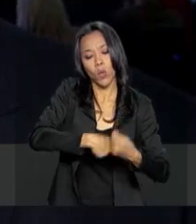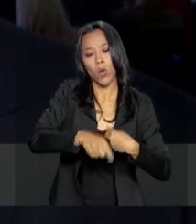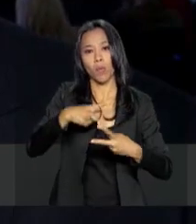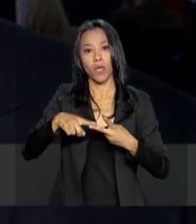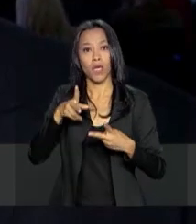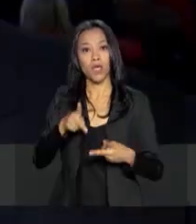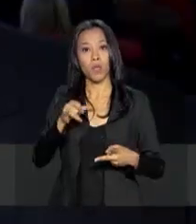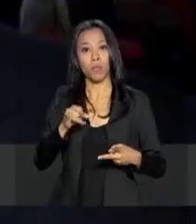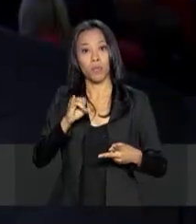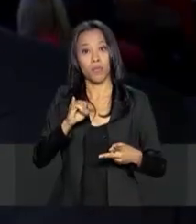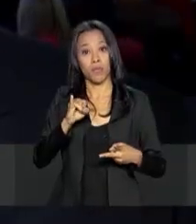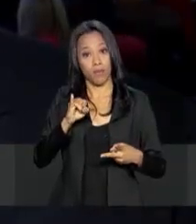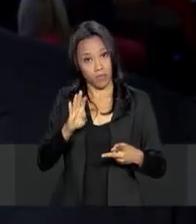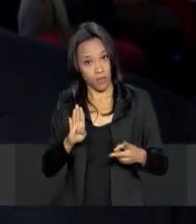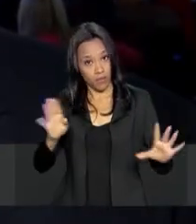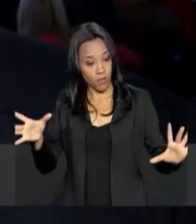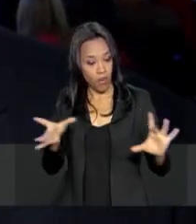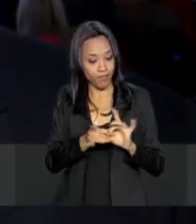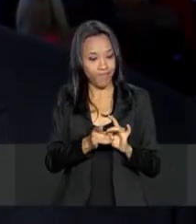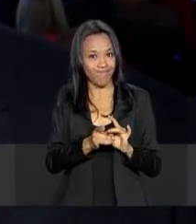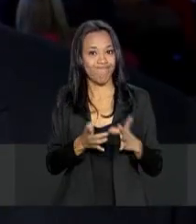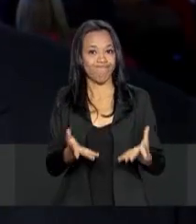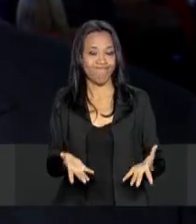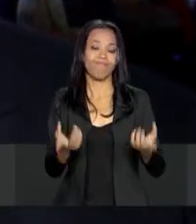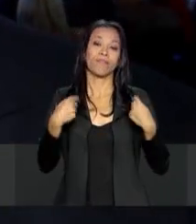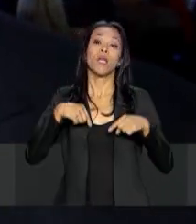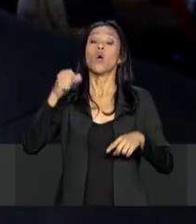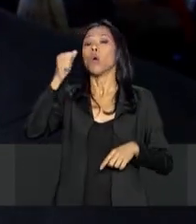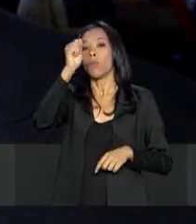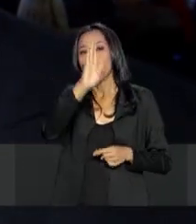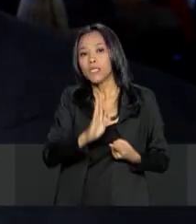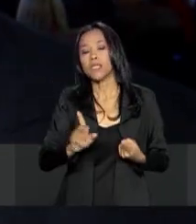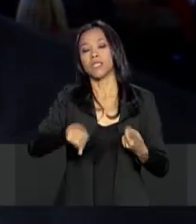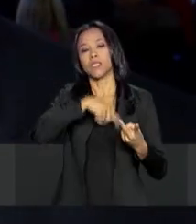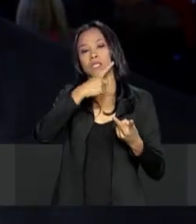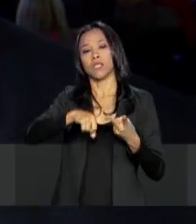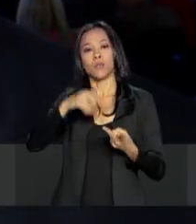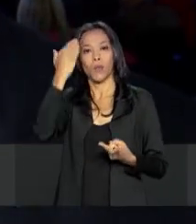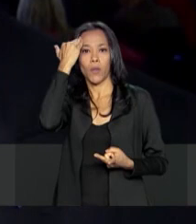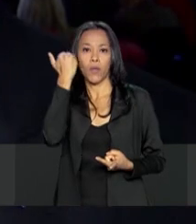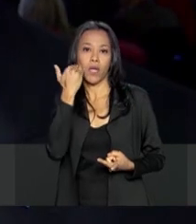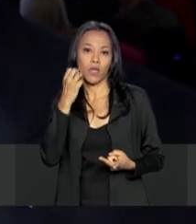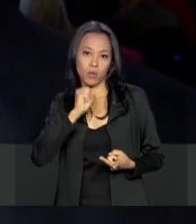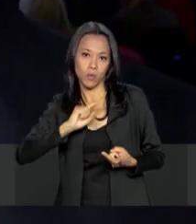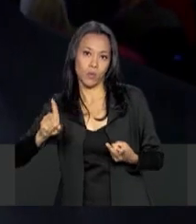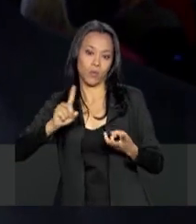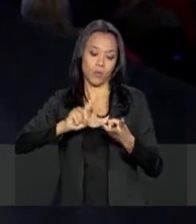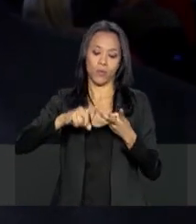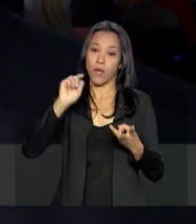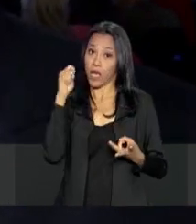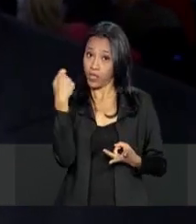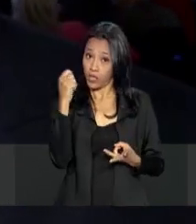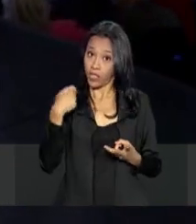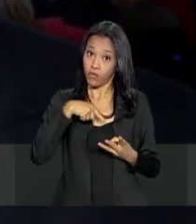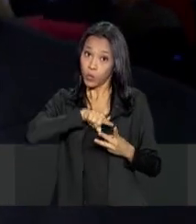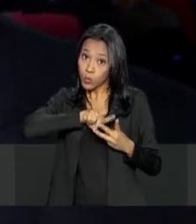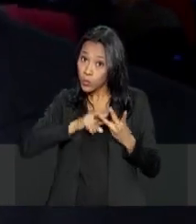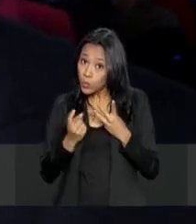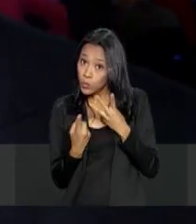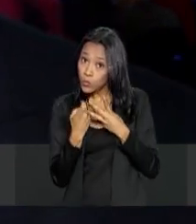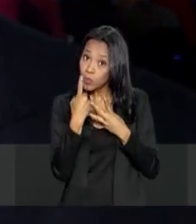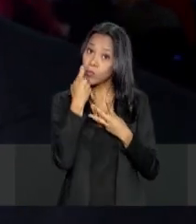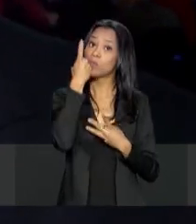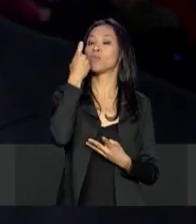indissociáveis. O Brasil, juntamente com a Coreia do Sul e a Argentina, foram os únicos países que lograram ter um